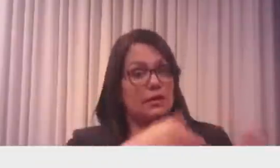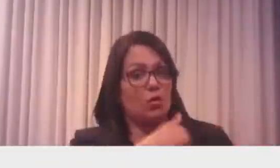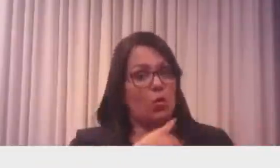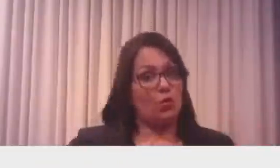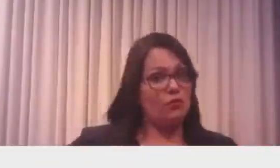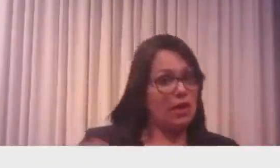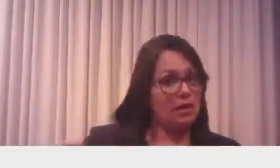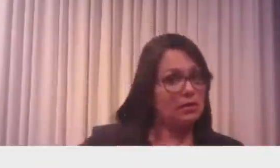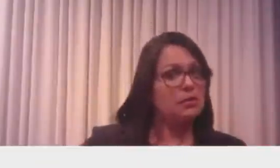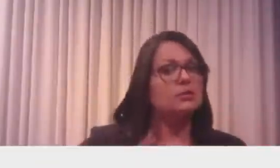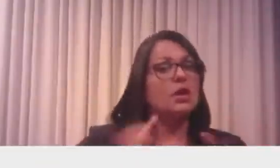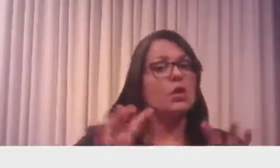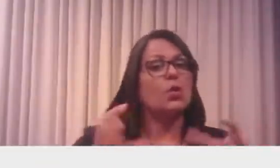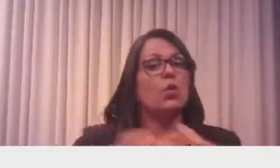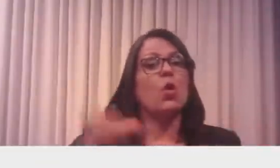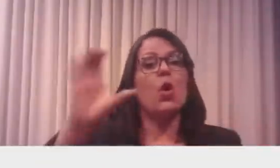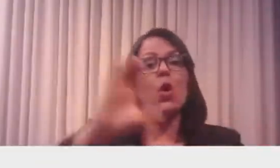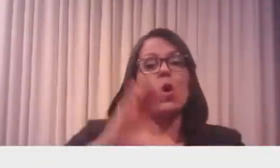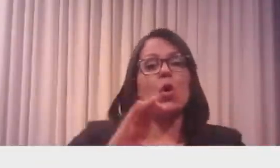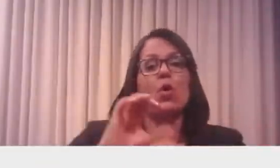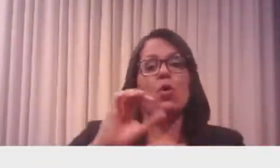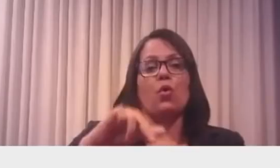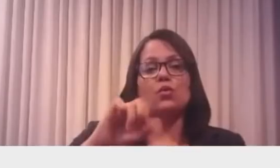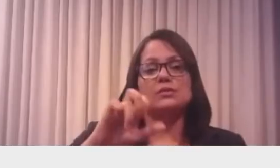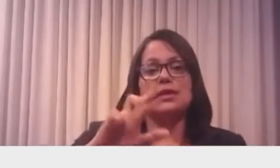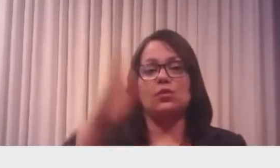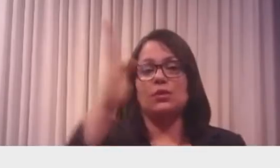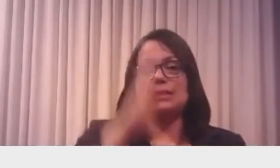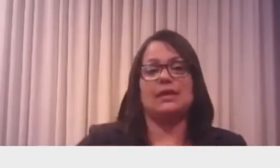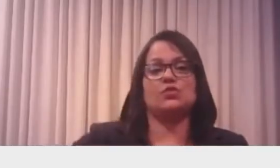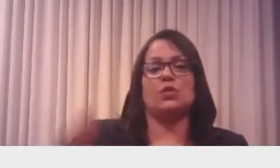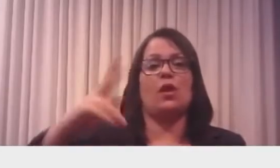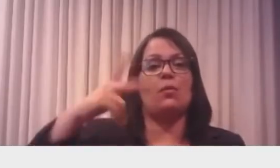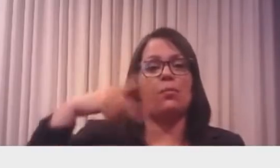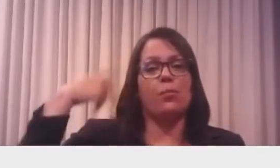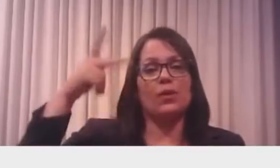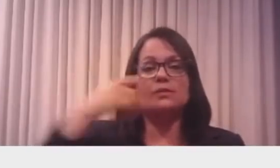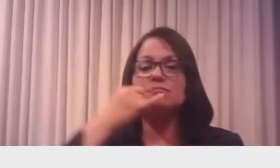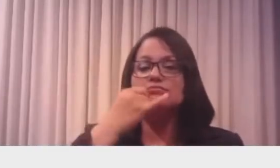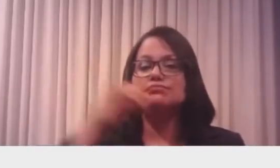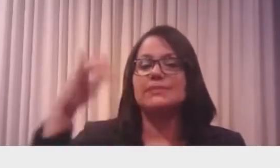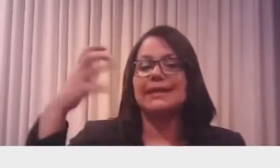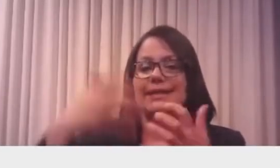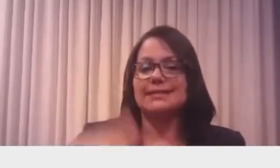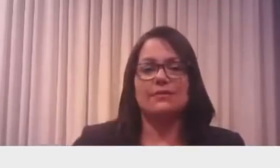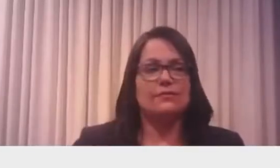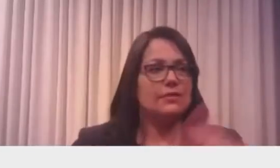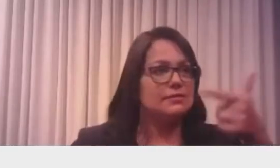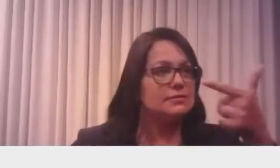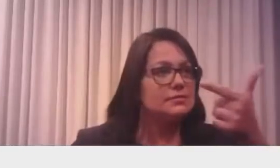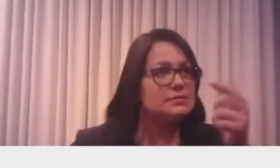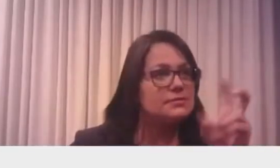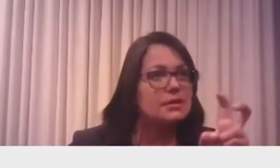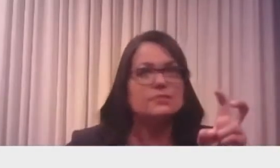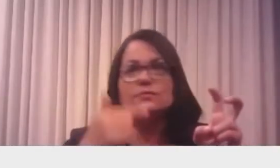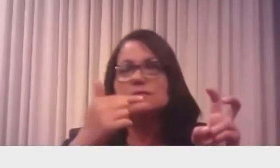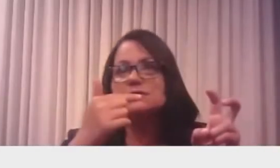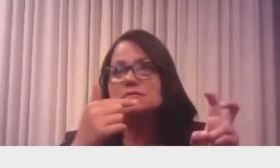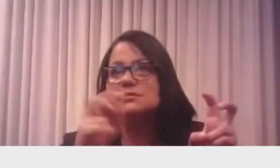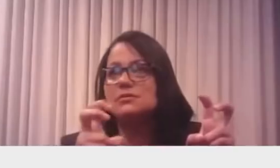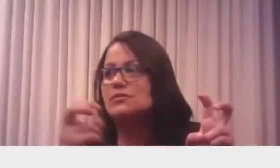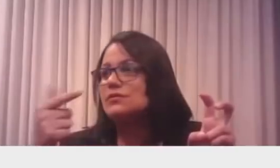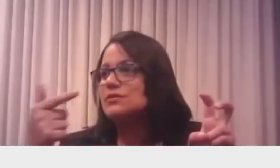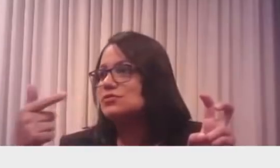Passa pelo Conselho Nacional de Política Energética pra passar pra 26%, pra 25%, pra 24%, pra 18%. Passa por lá.